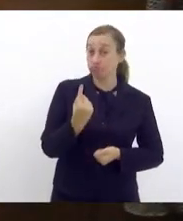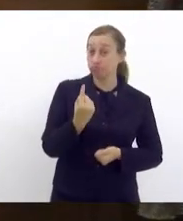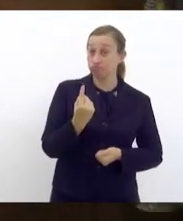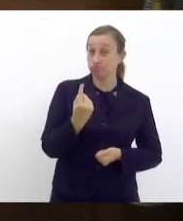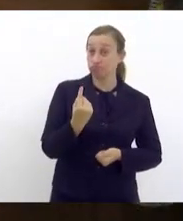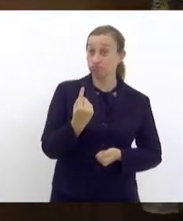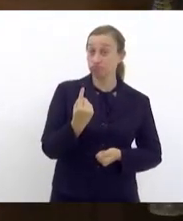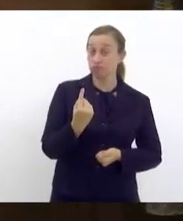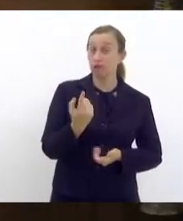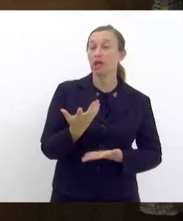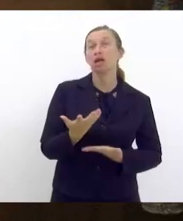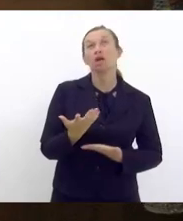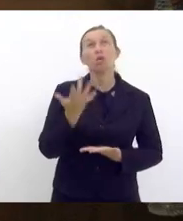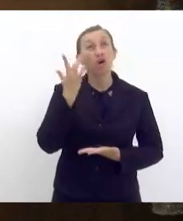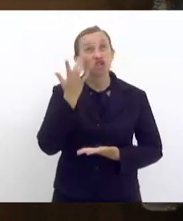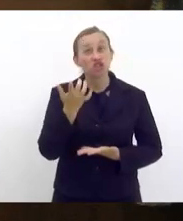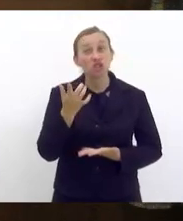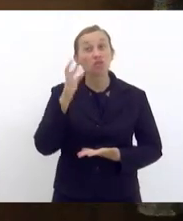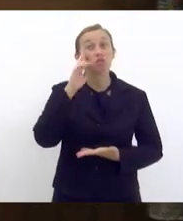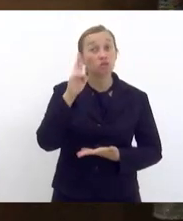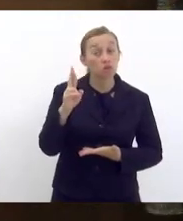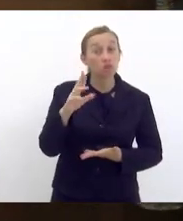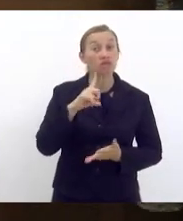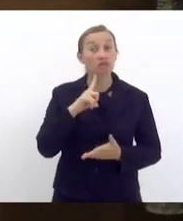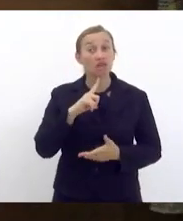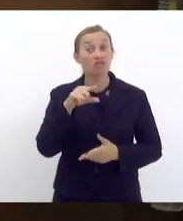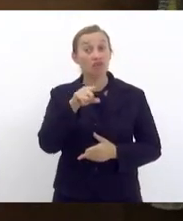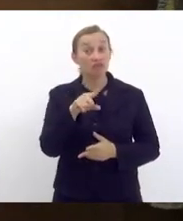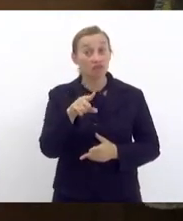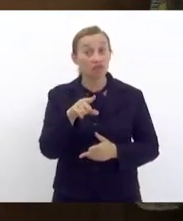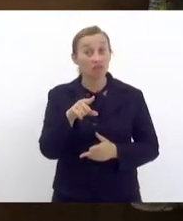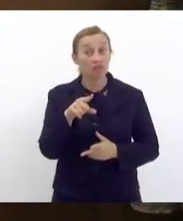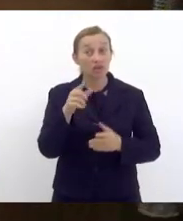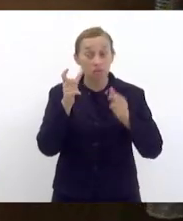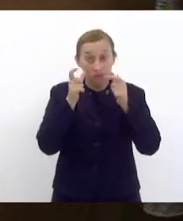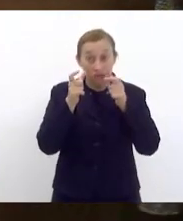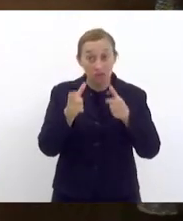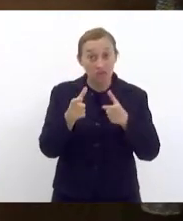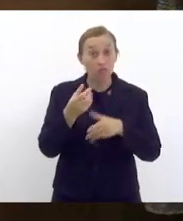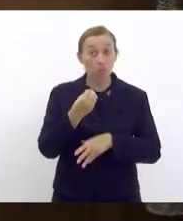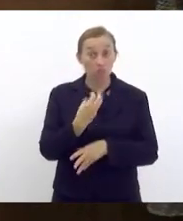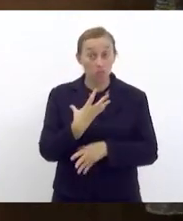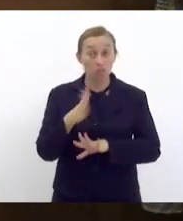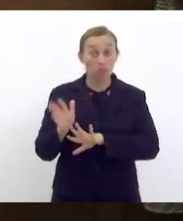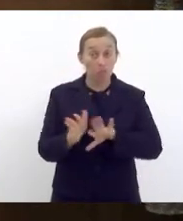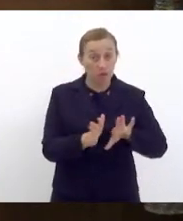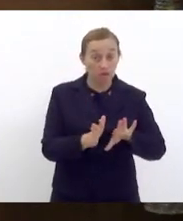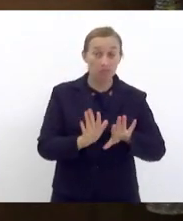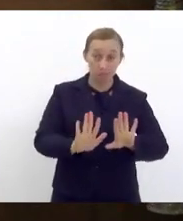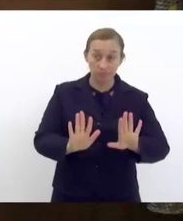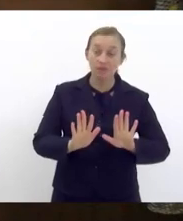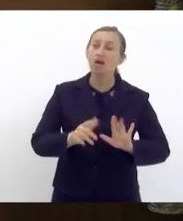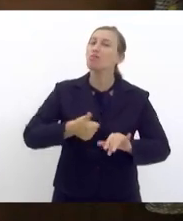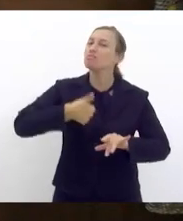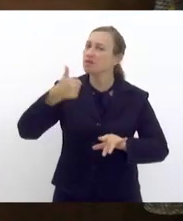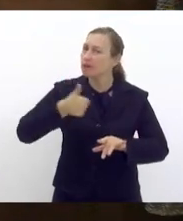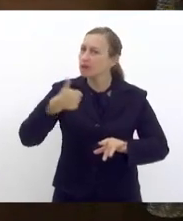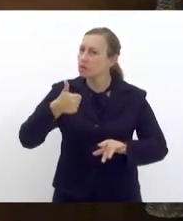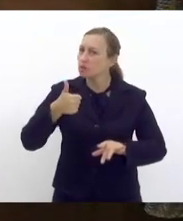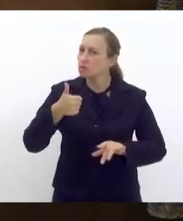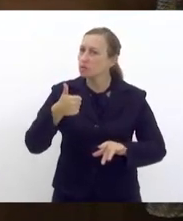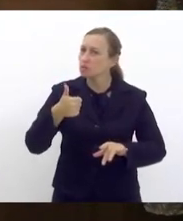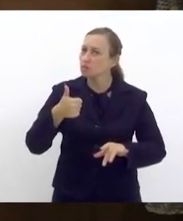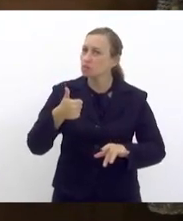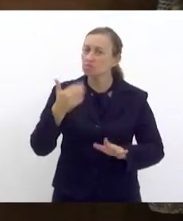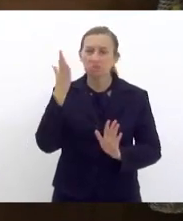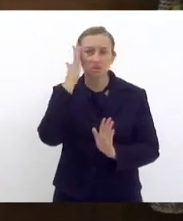eu achei que o senhor teve aqui uma reta intenção. Mas, primeiro, nós